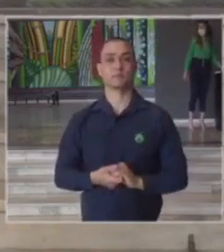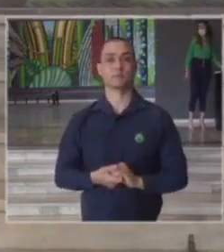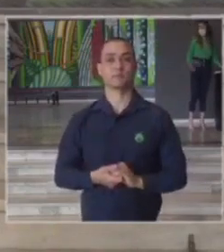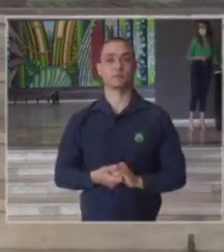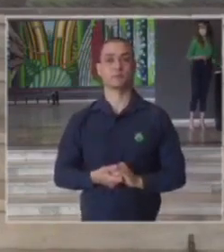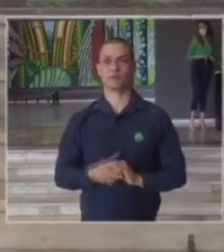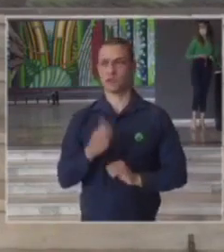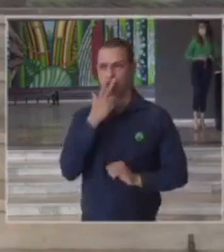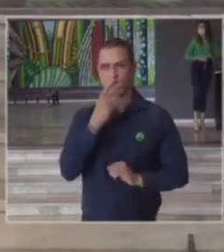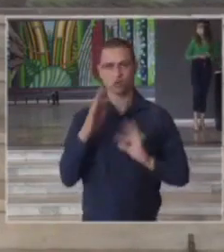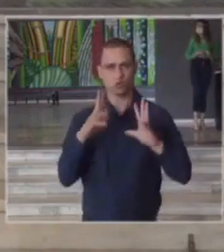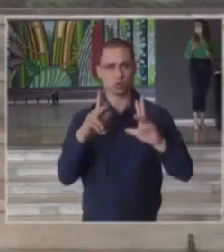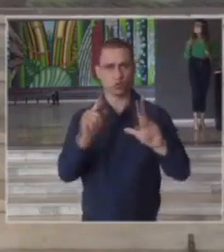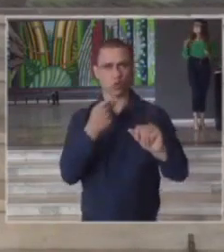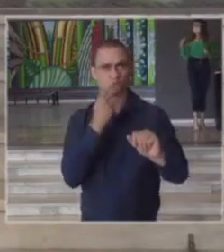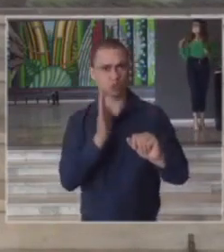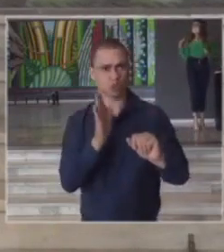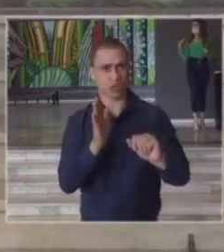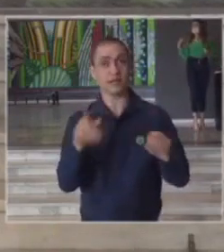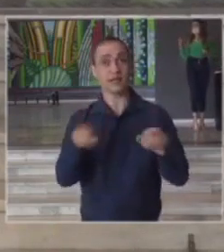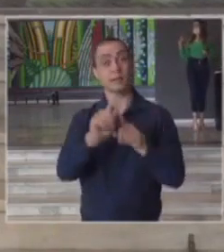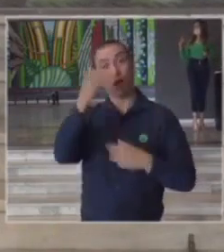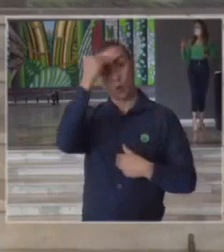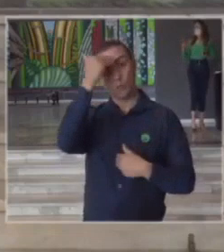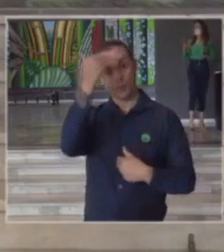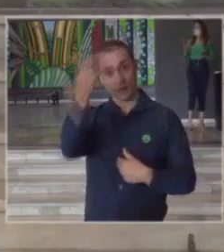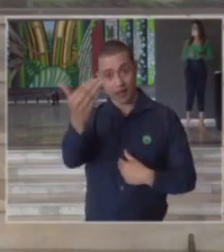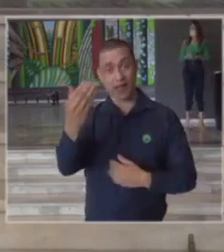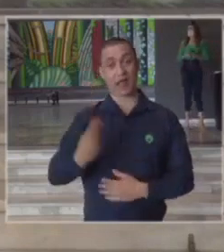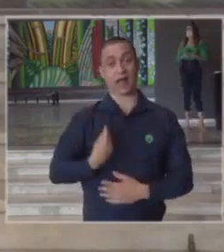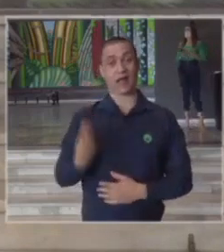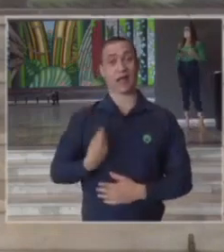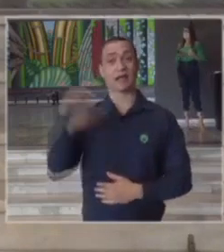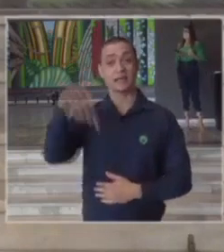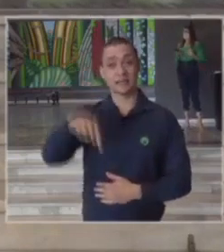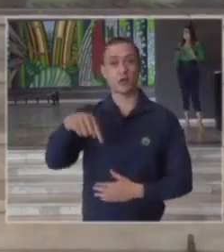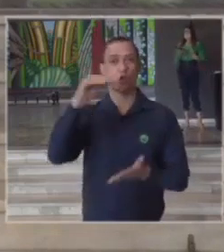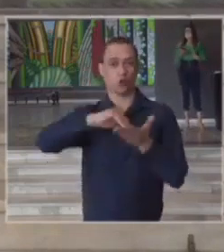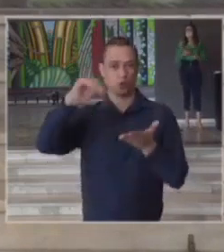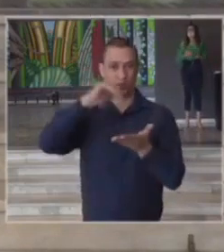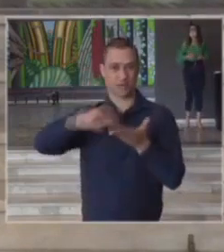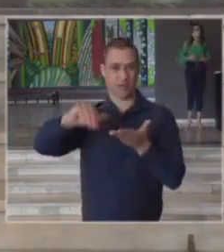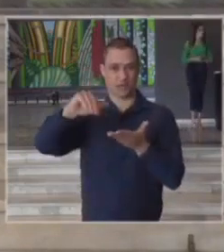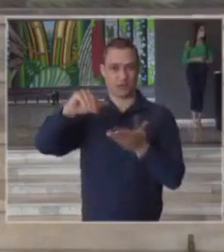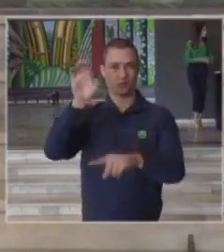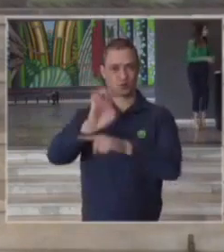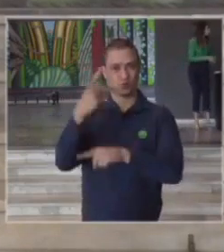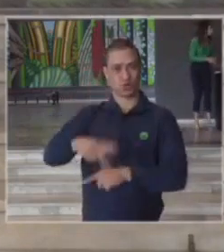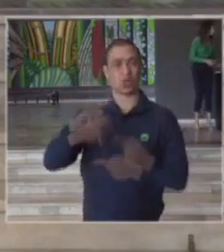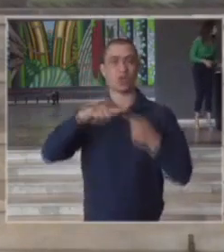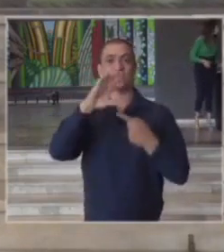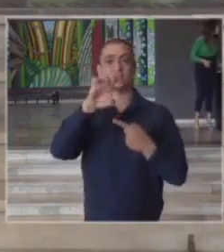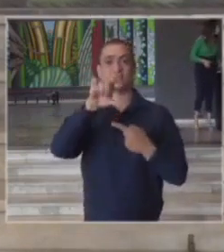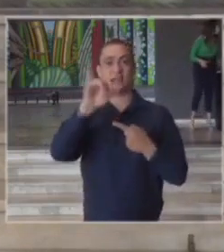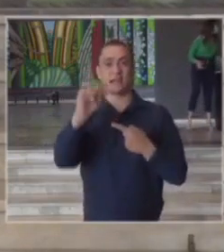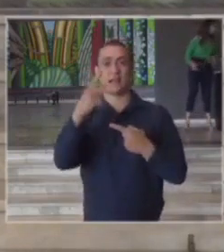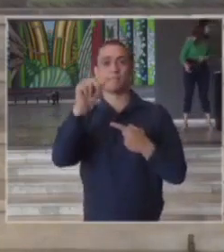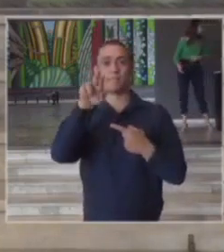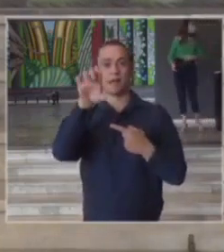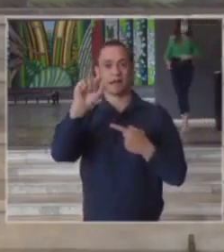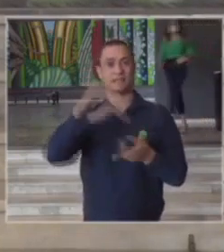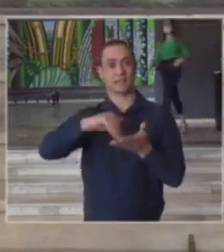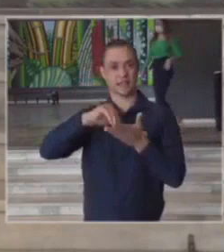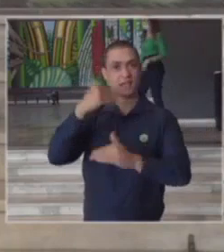acho que falei de todos agradecer também a presença dos secretários Célia Parnes secretário de desenvolvimento